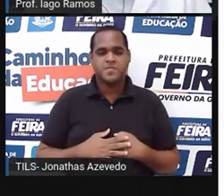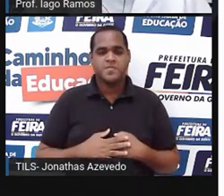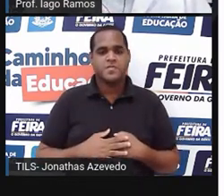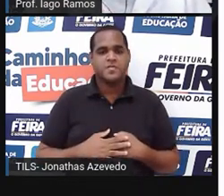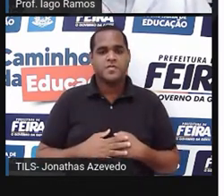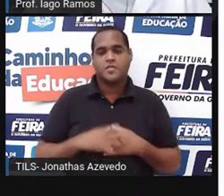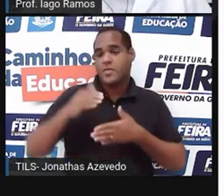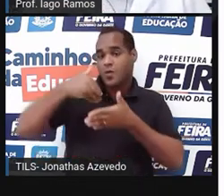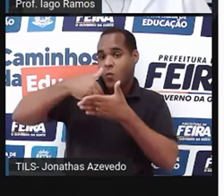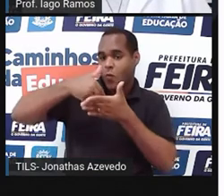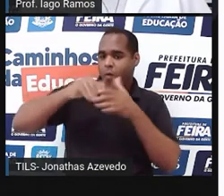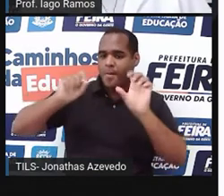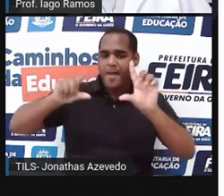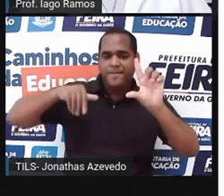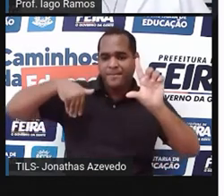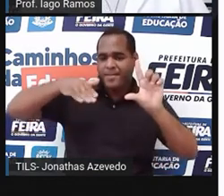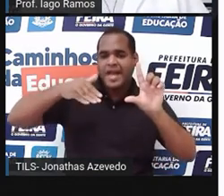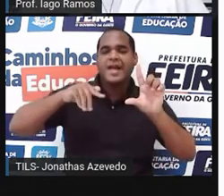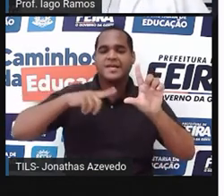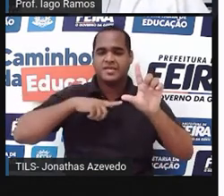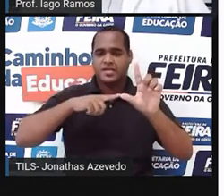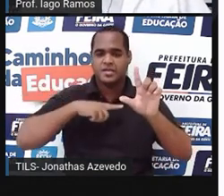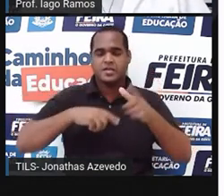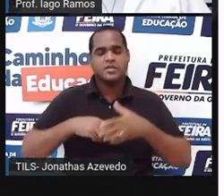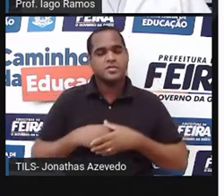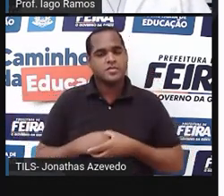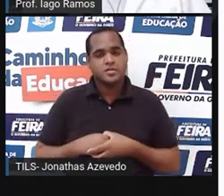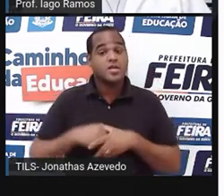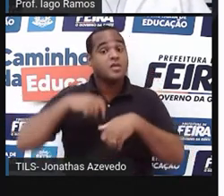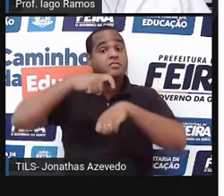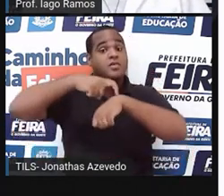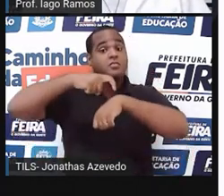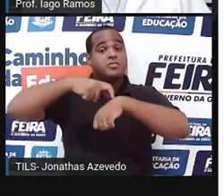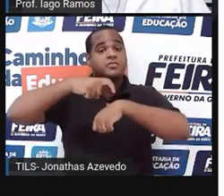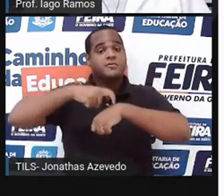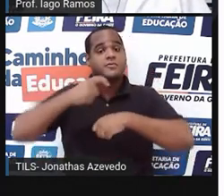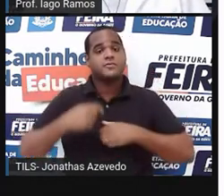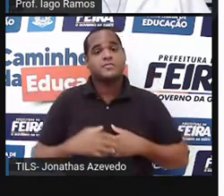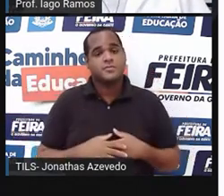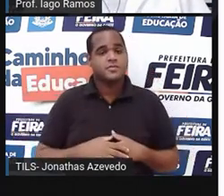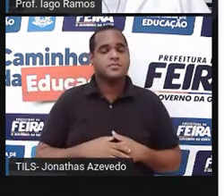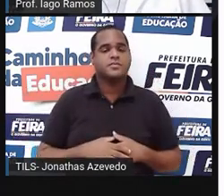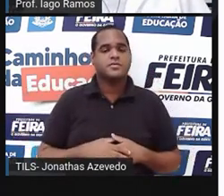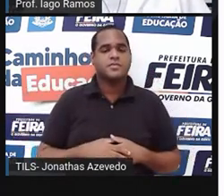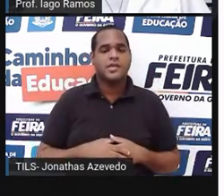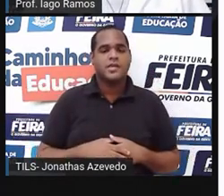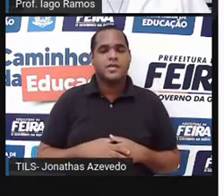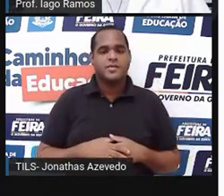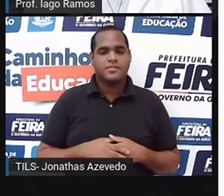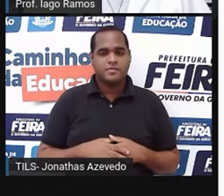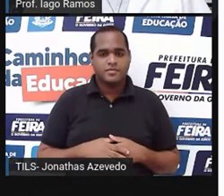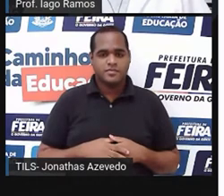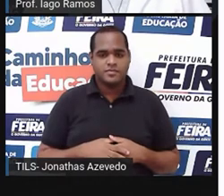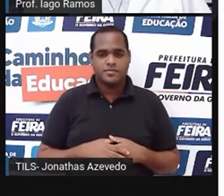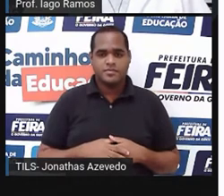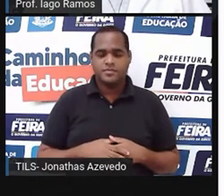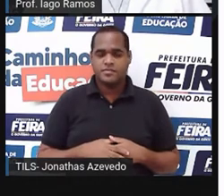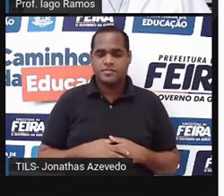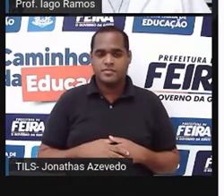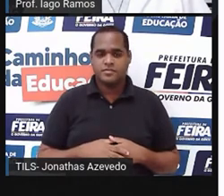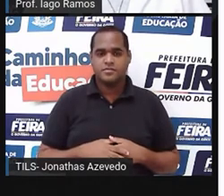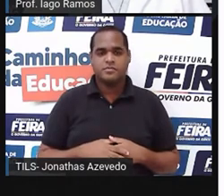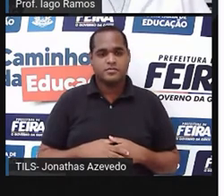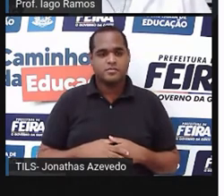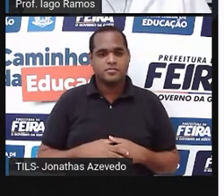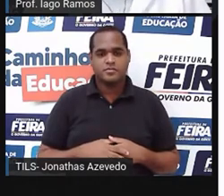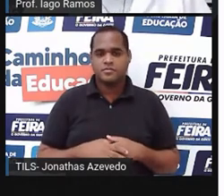gols, a quantidade de gols e o tempo, tá bom? E aí nessa tabelazinha eu vou colocar